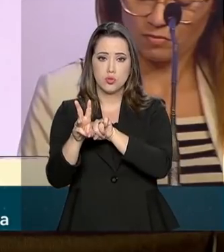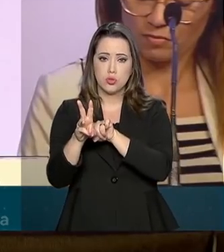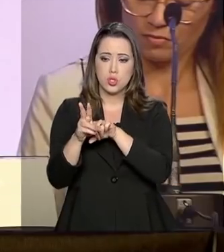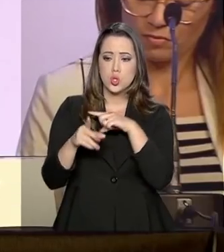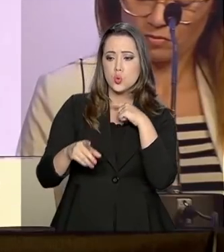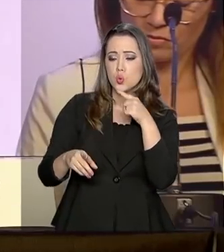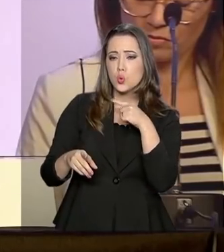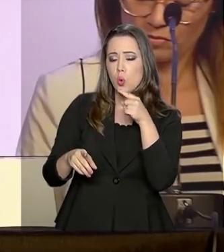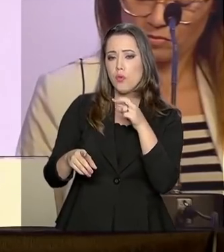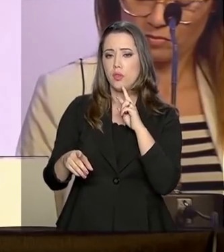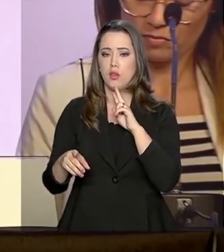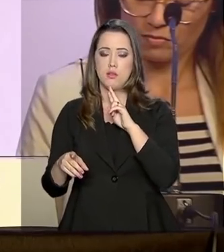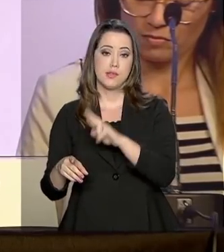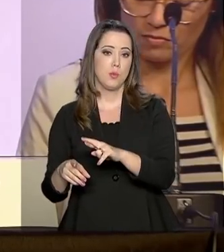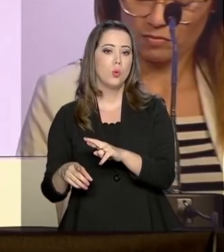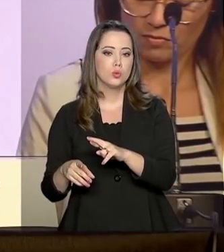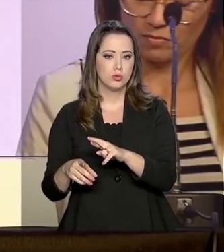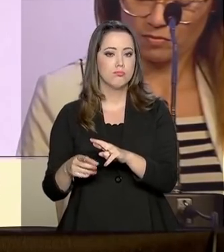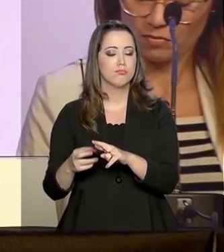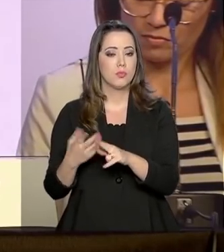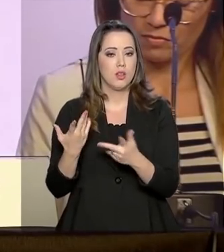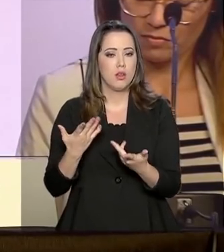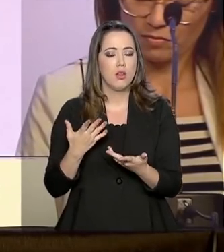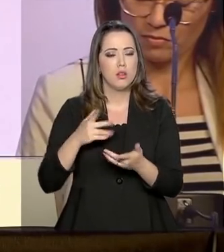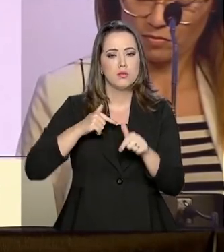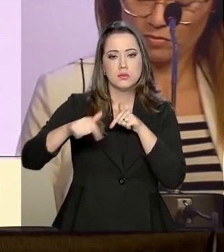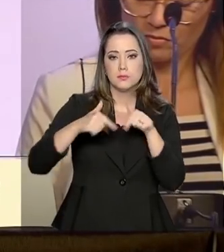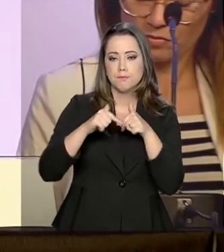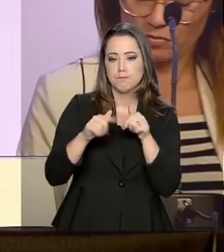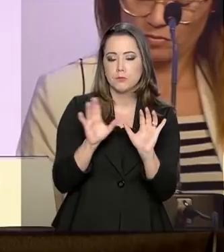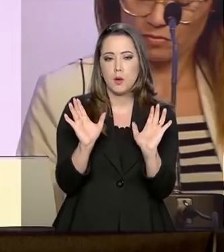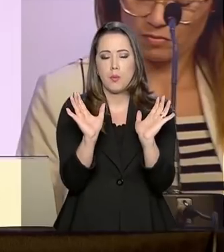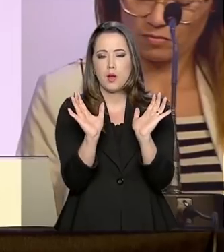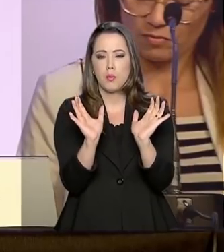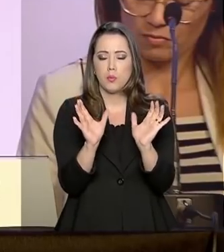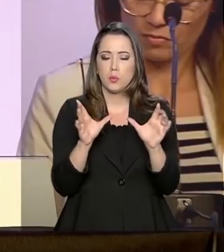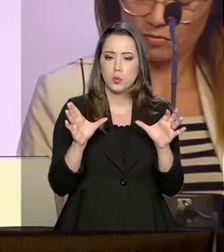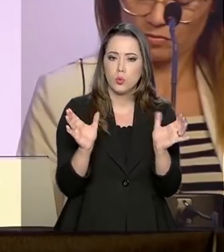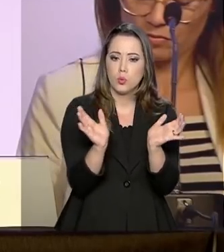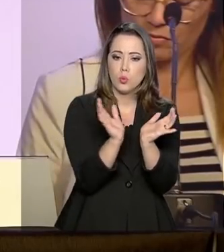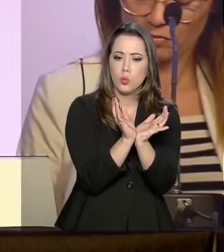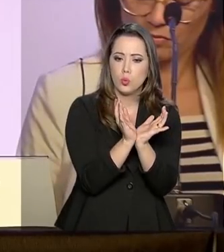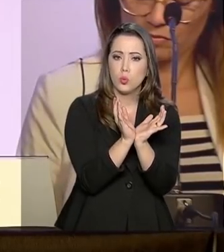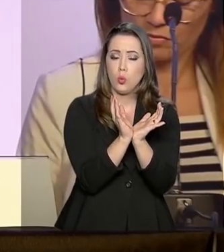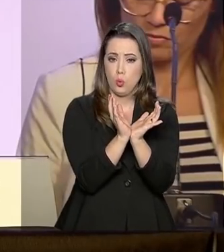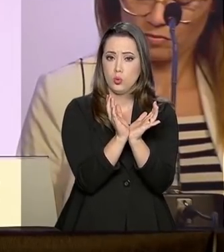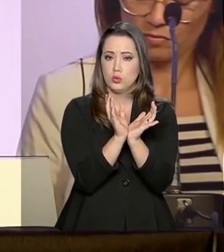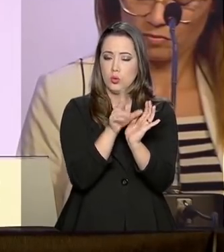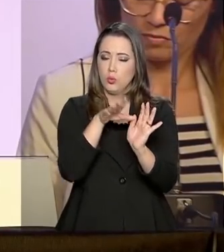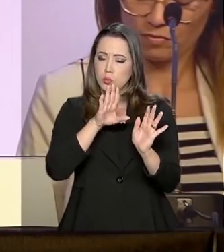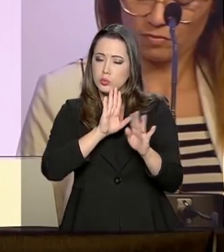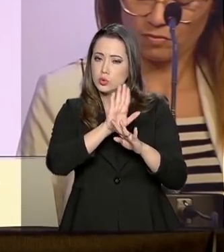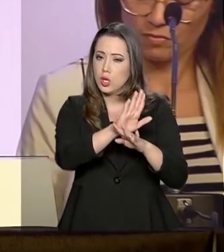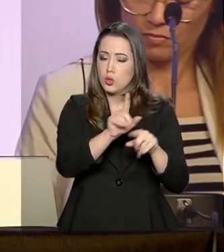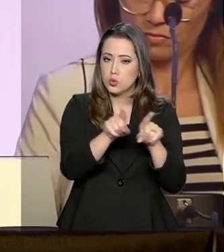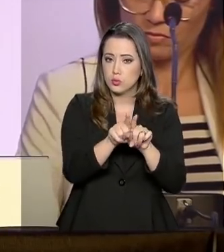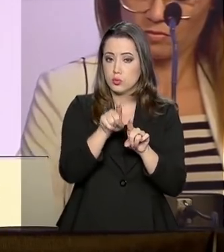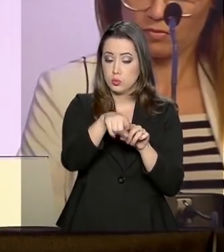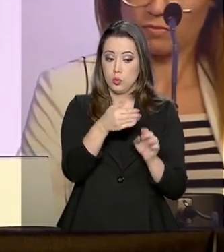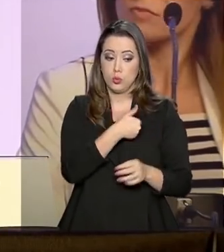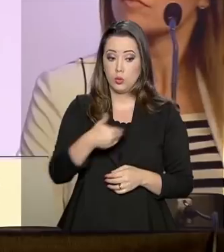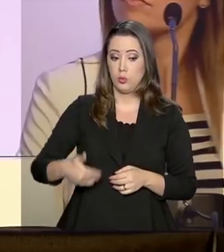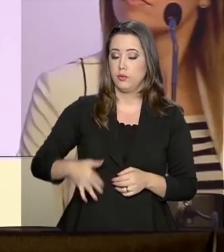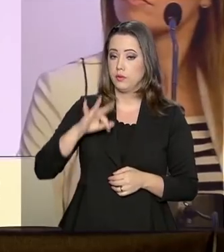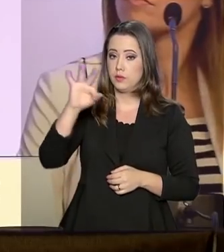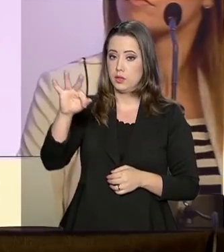ela vai operar por meio de uma rede de um grupo assessor ao nível do governo